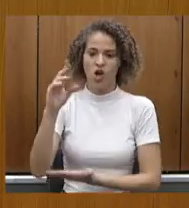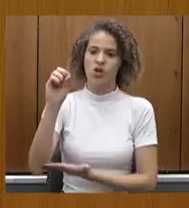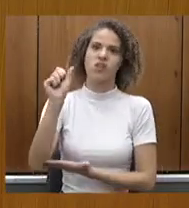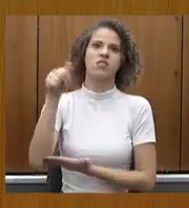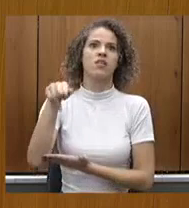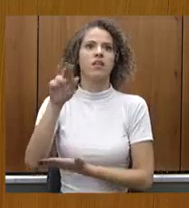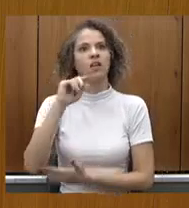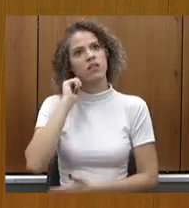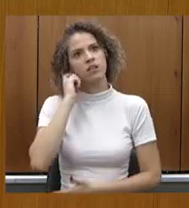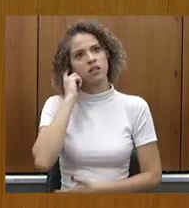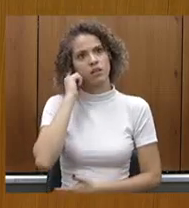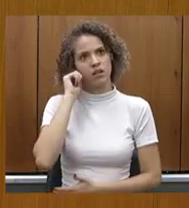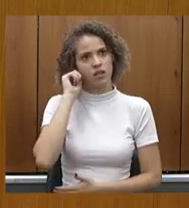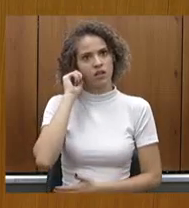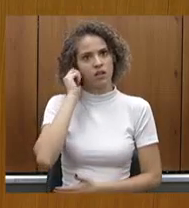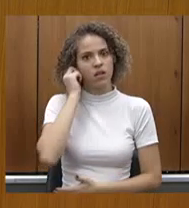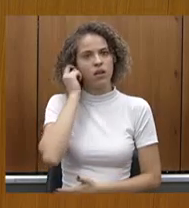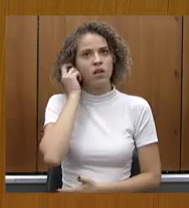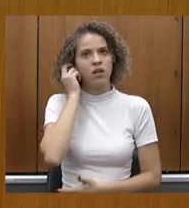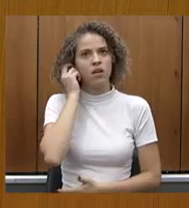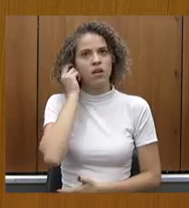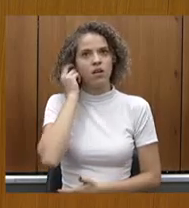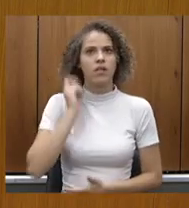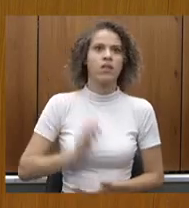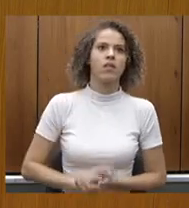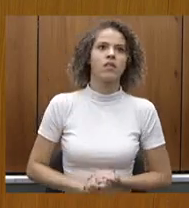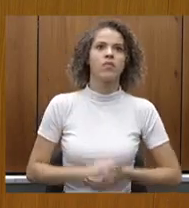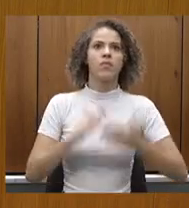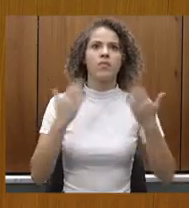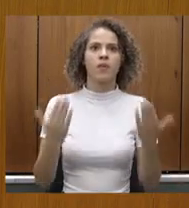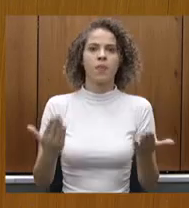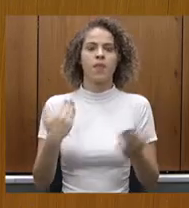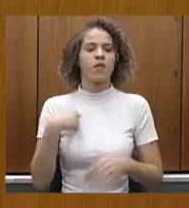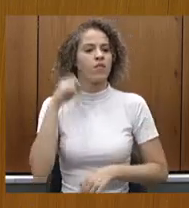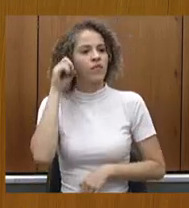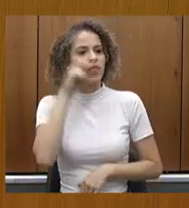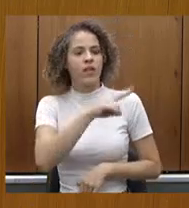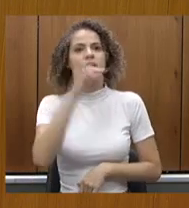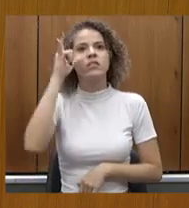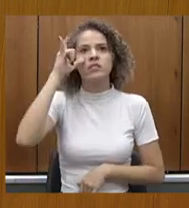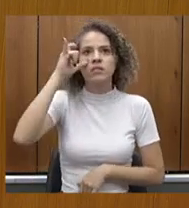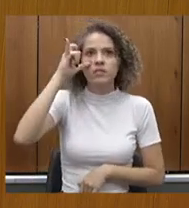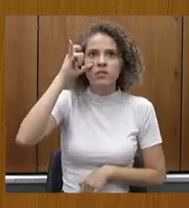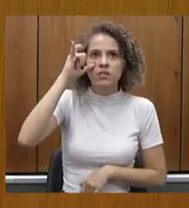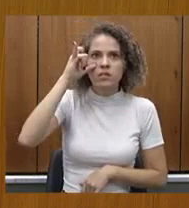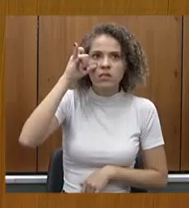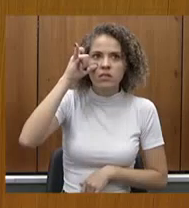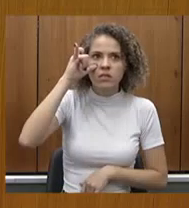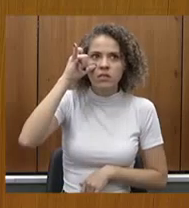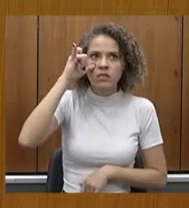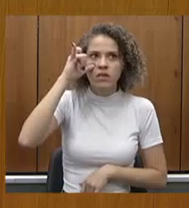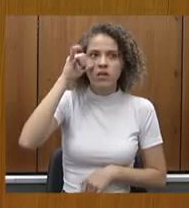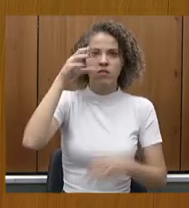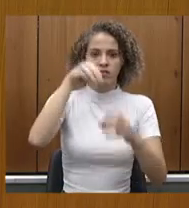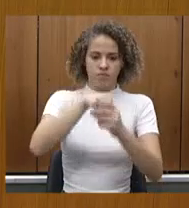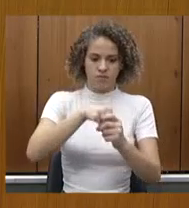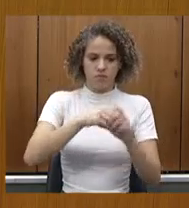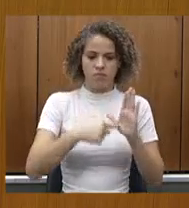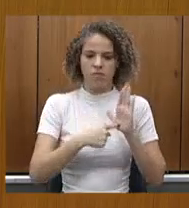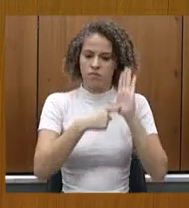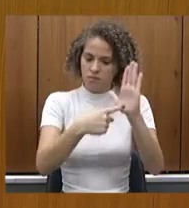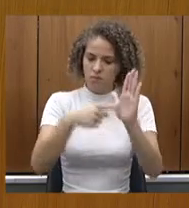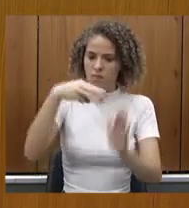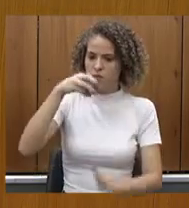Secretário. Oi, estou te ouvindo, presidente. Me permite apenas para agradecer a presença do senhor André Luiz